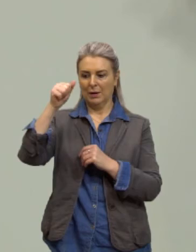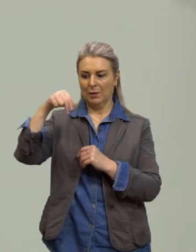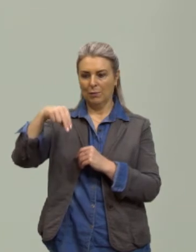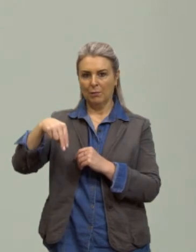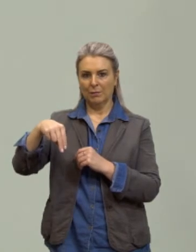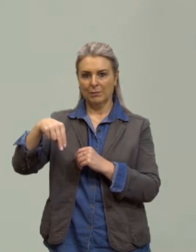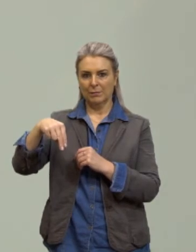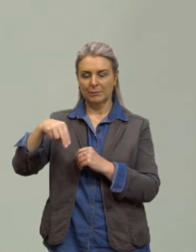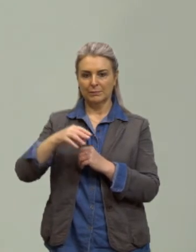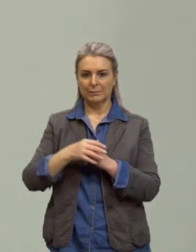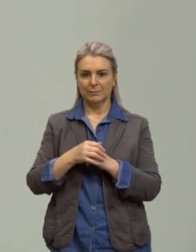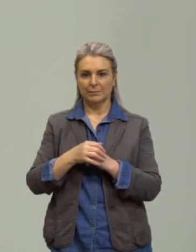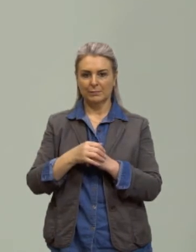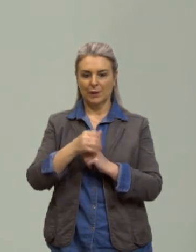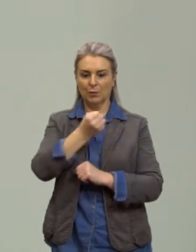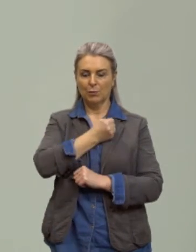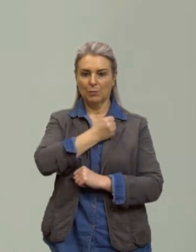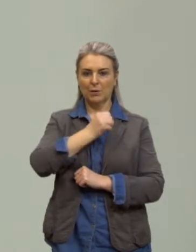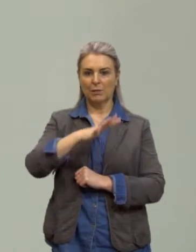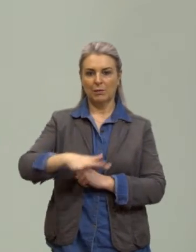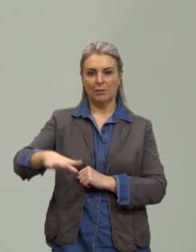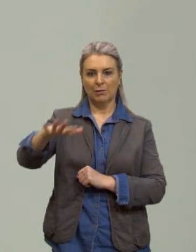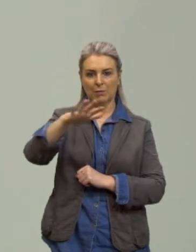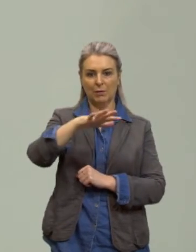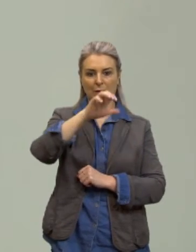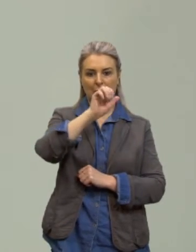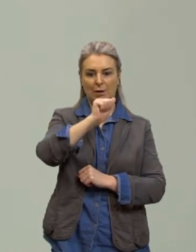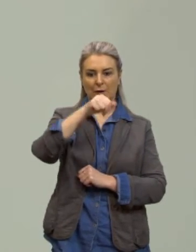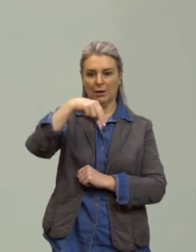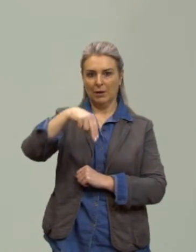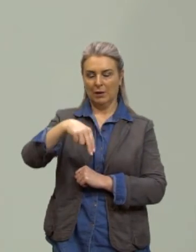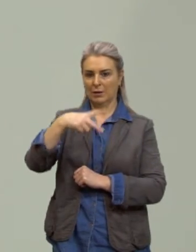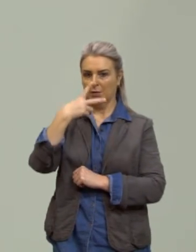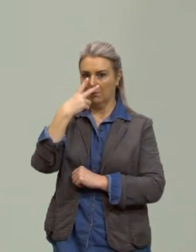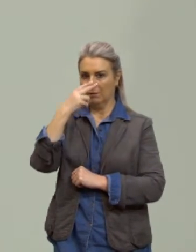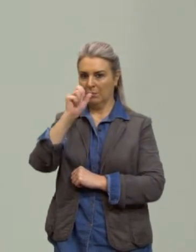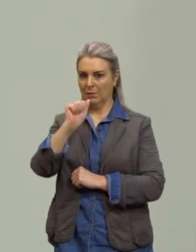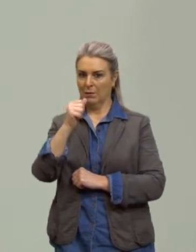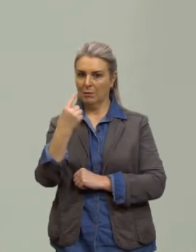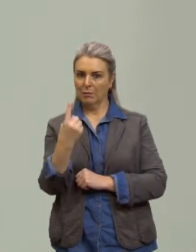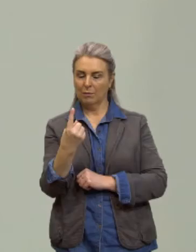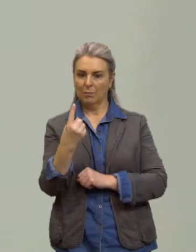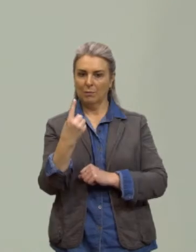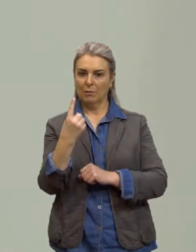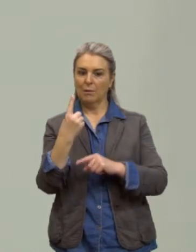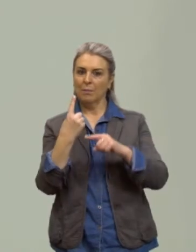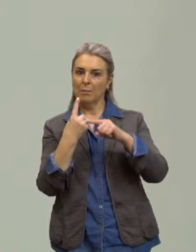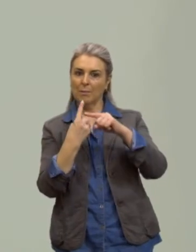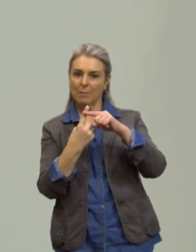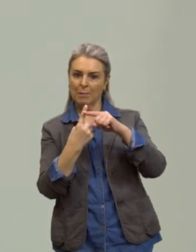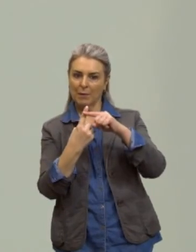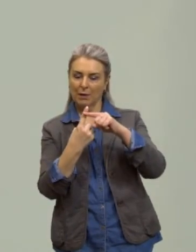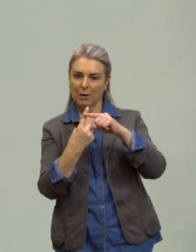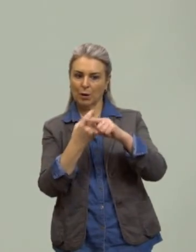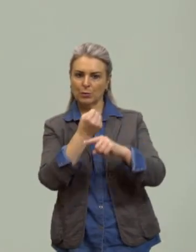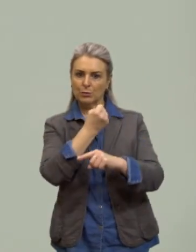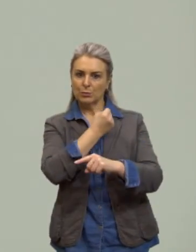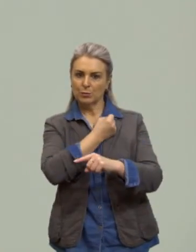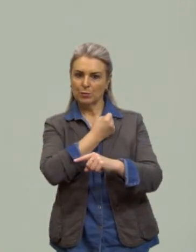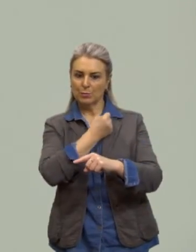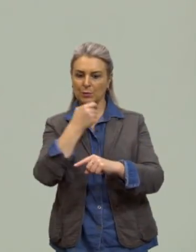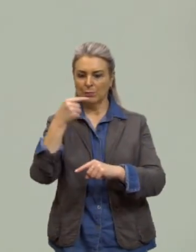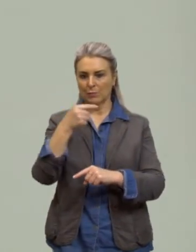deste termo geral é AN igual a A1 mais o número de termos menos um